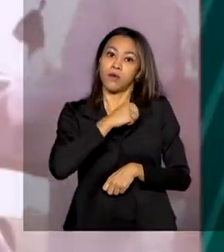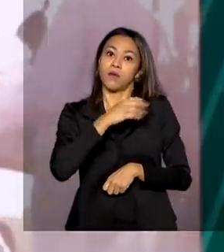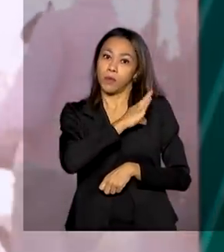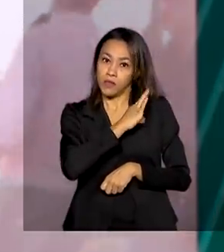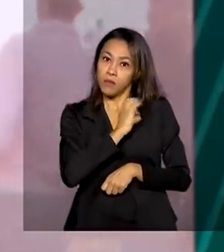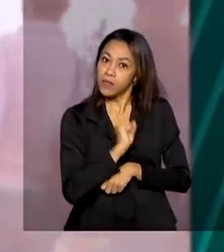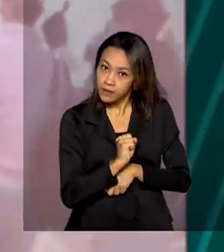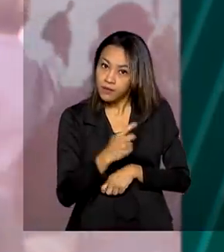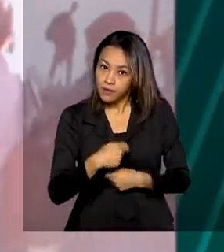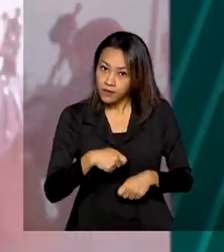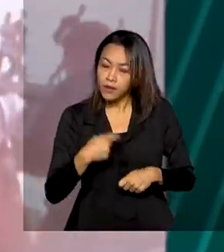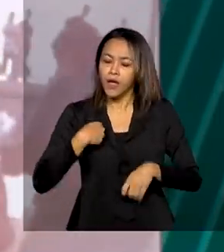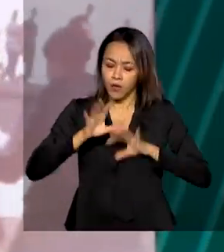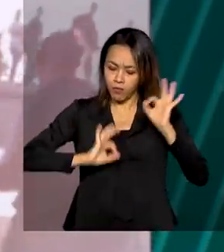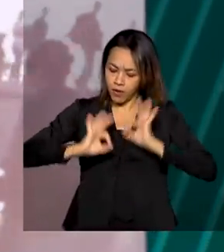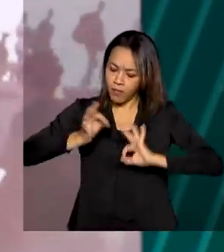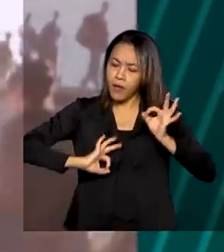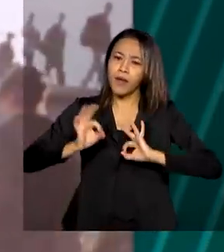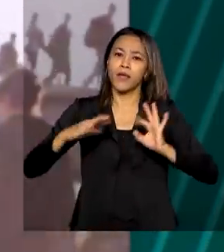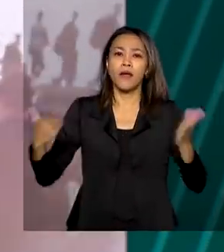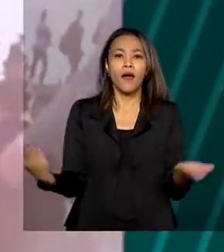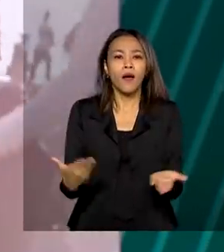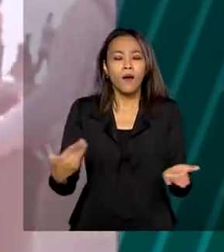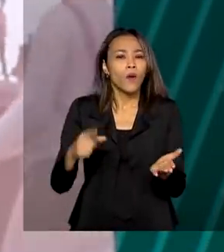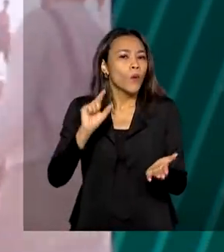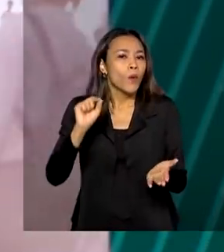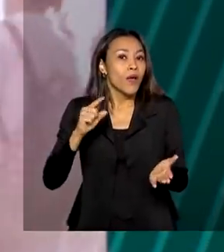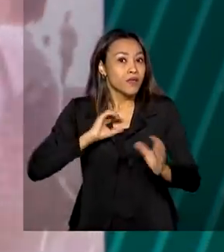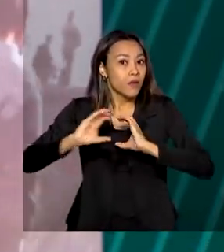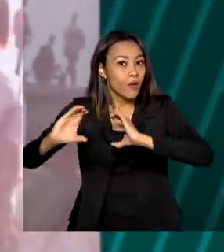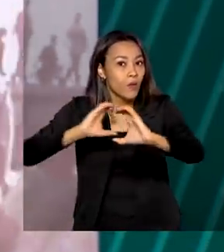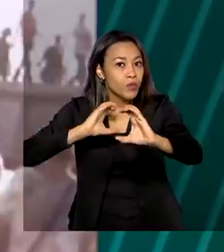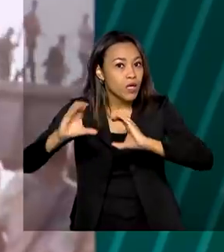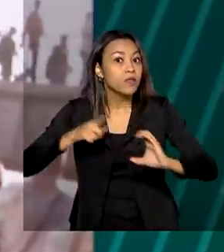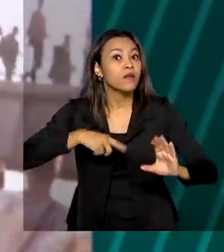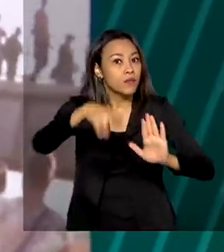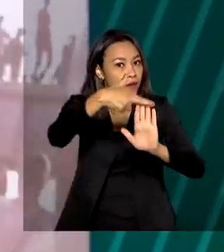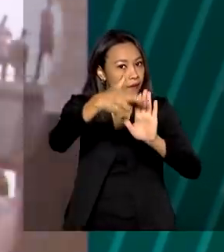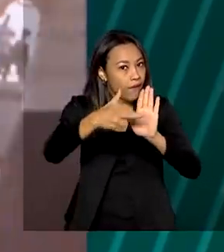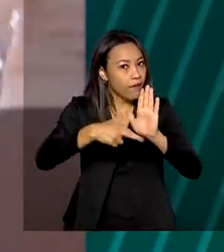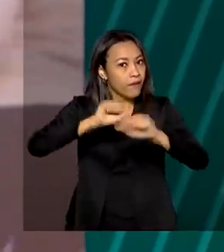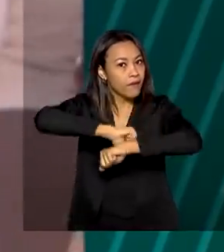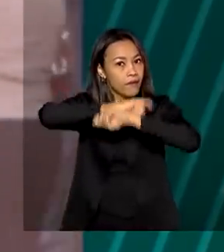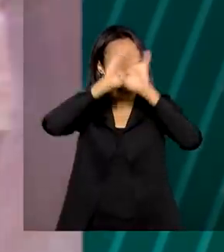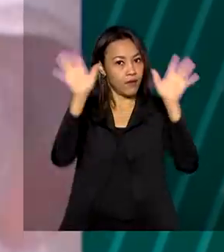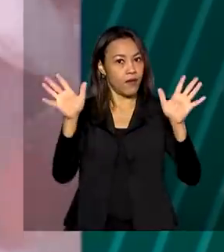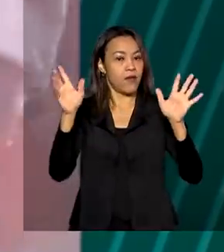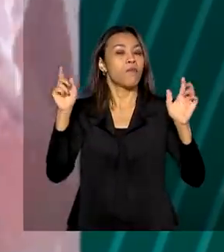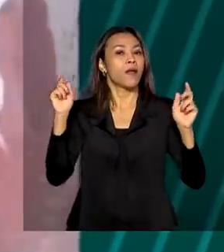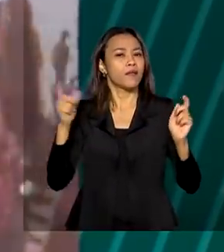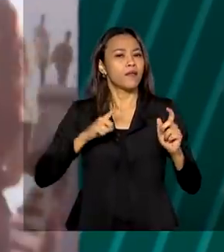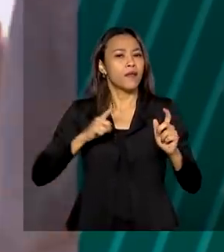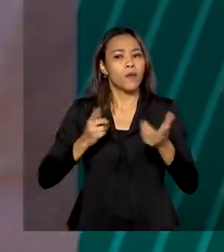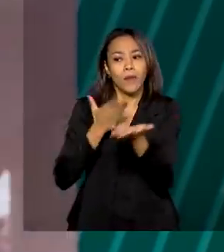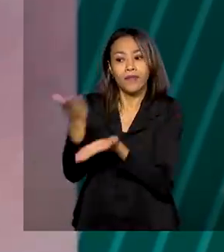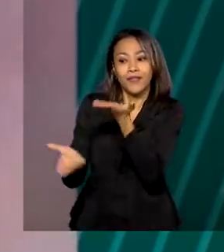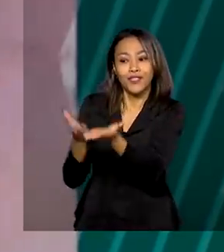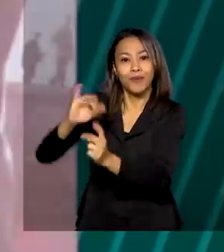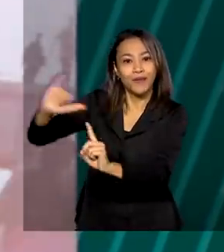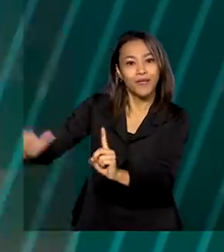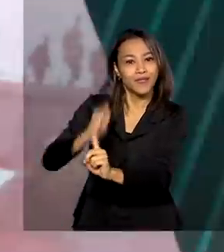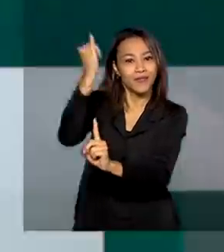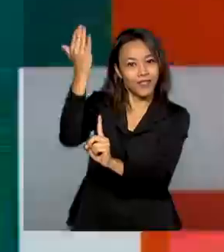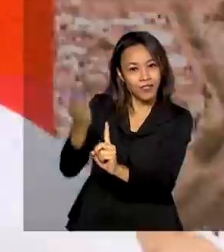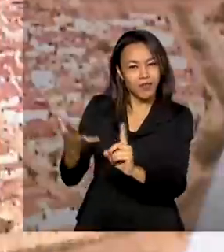reportagem que mostra que agora essa comunicação tem regras definidas para tornar o atendimento às vítimas mais